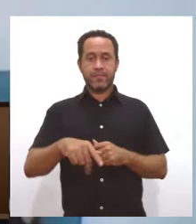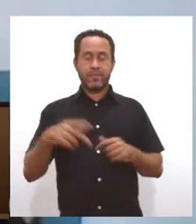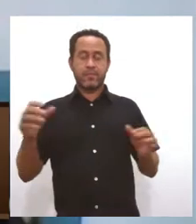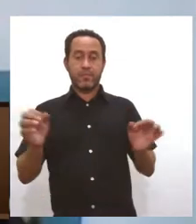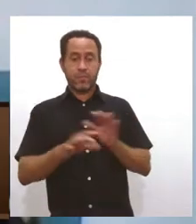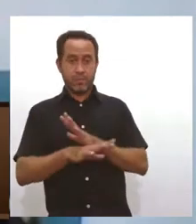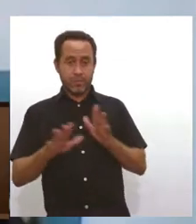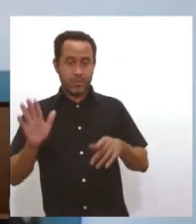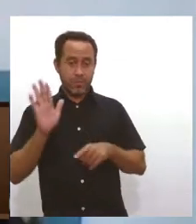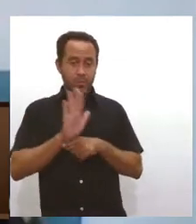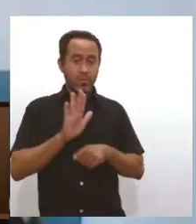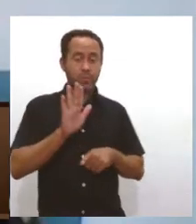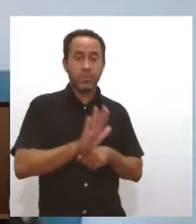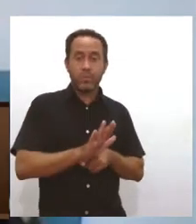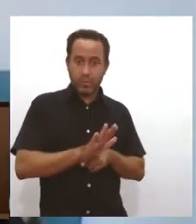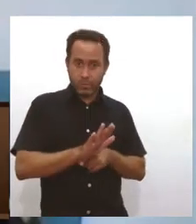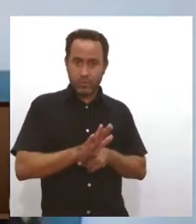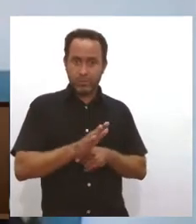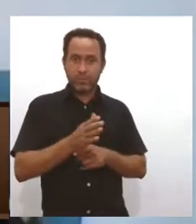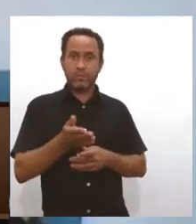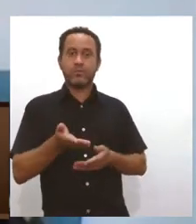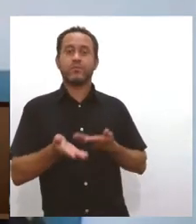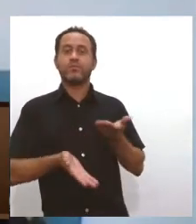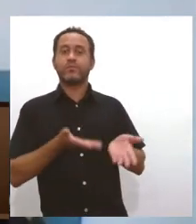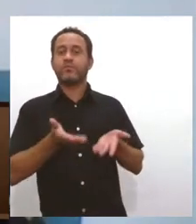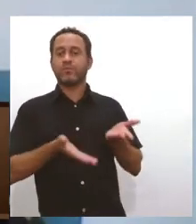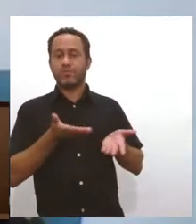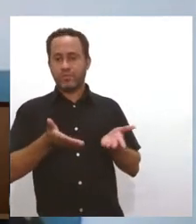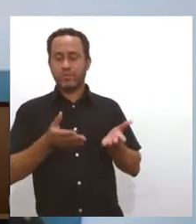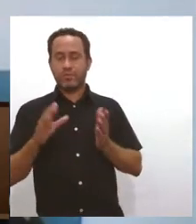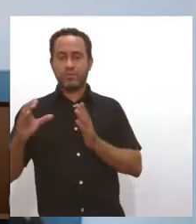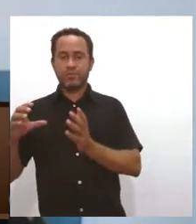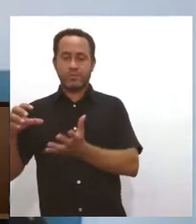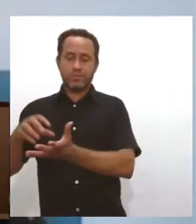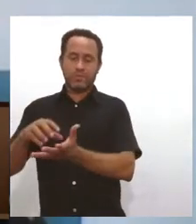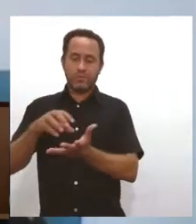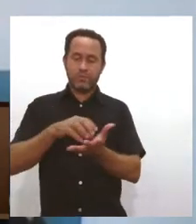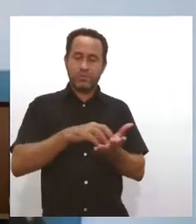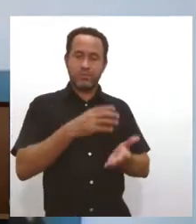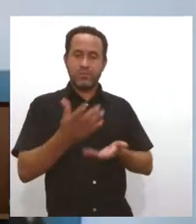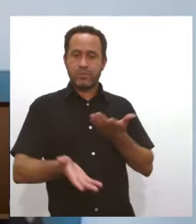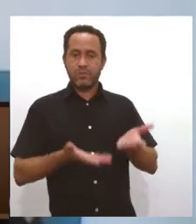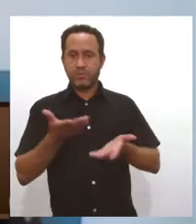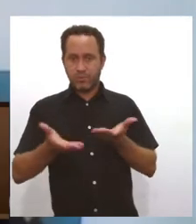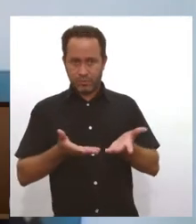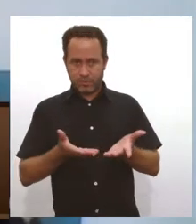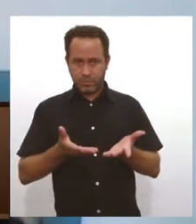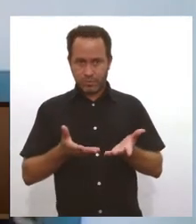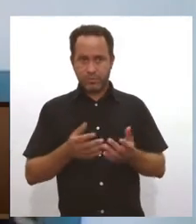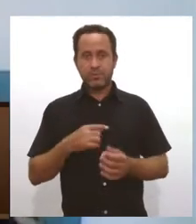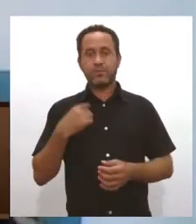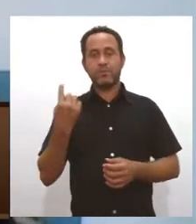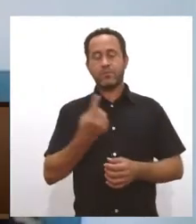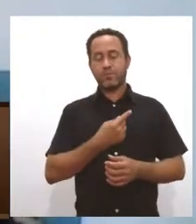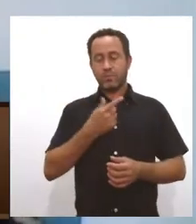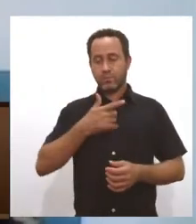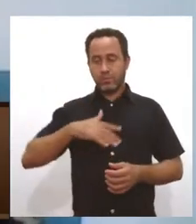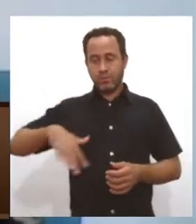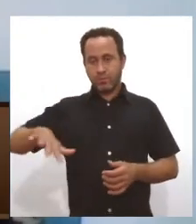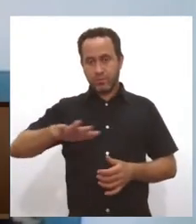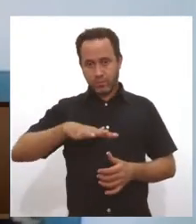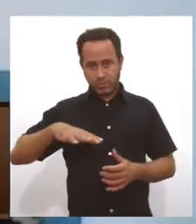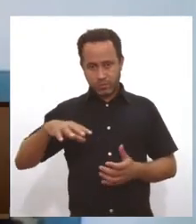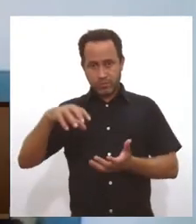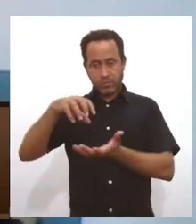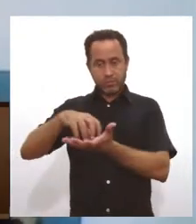contribuindo, né, para a manutenção dessas unidades de conservação. Porque, a grosso modo, né, de um modo geral, quando uma unidade de